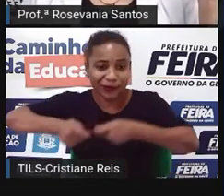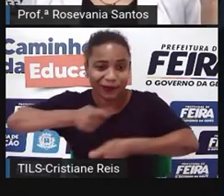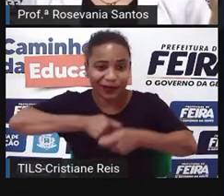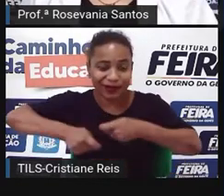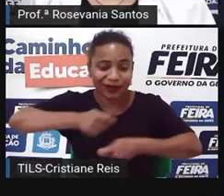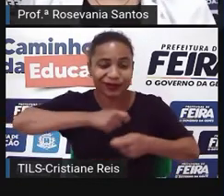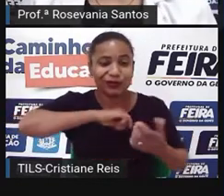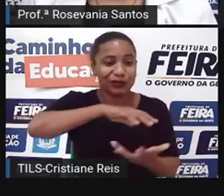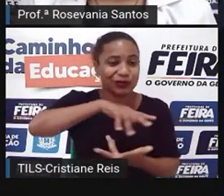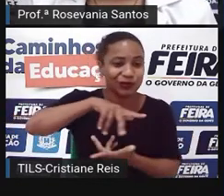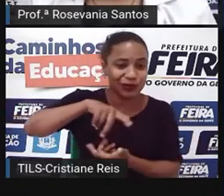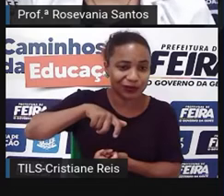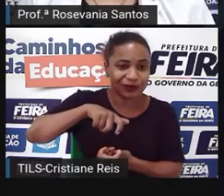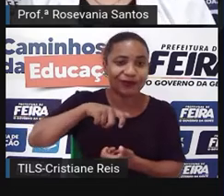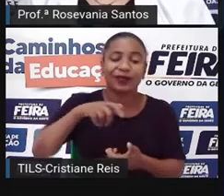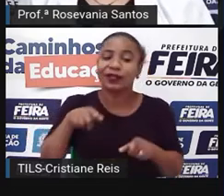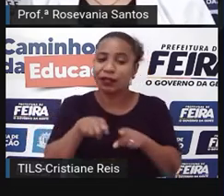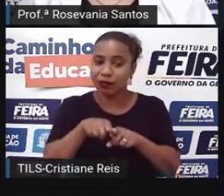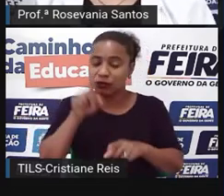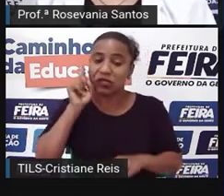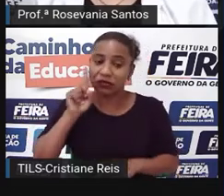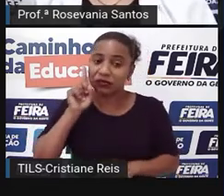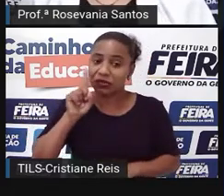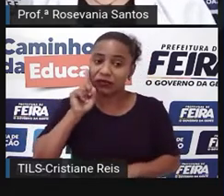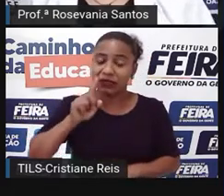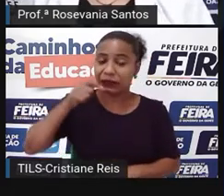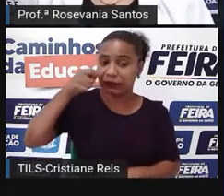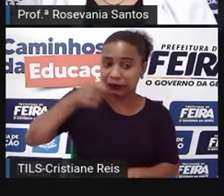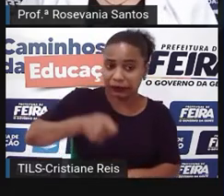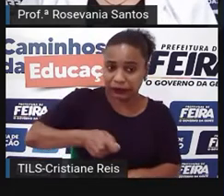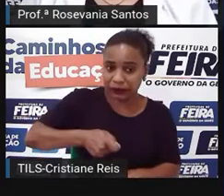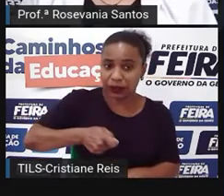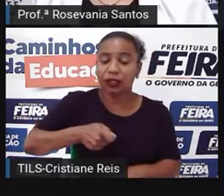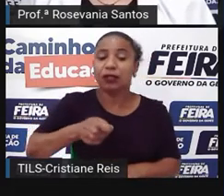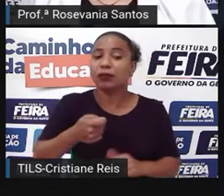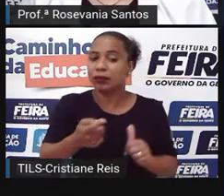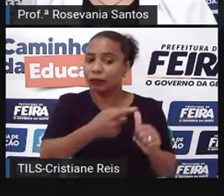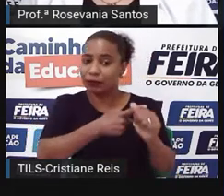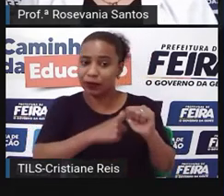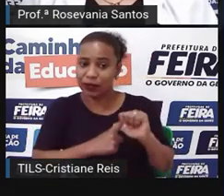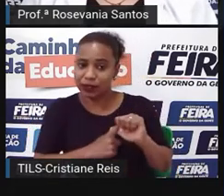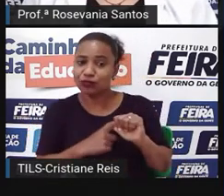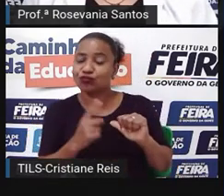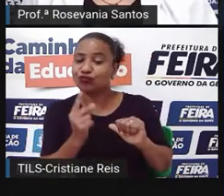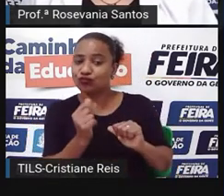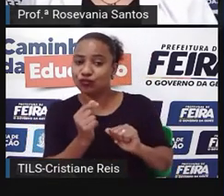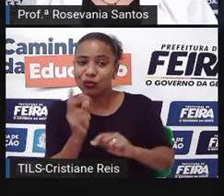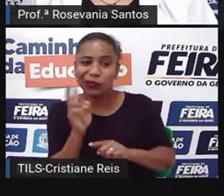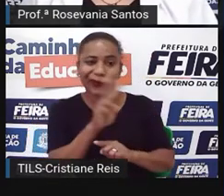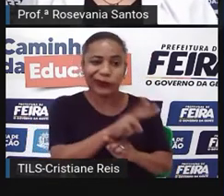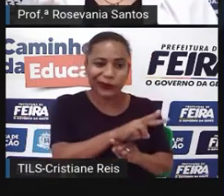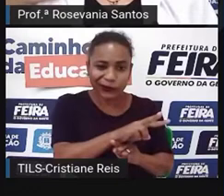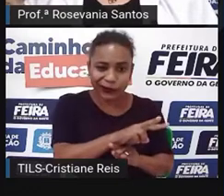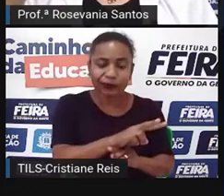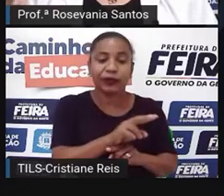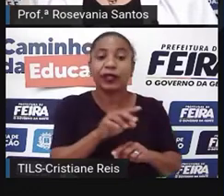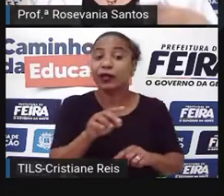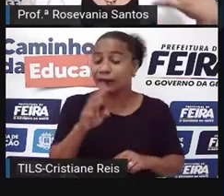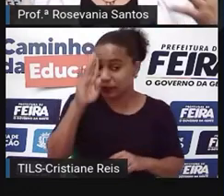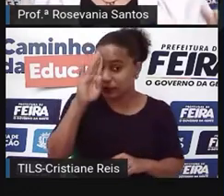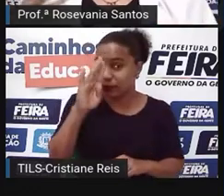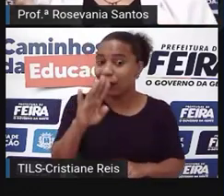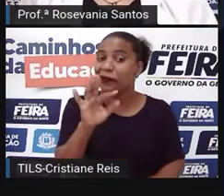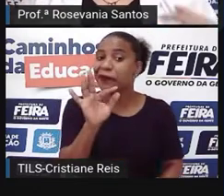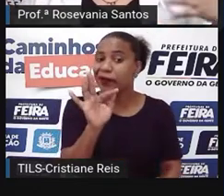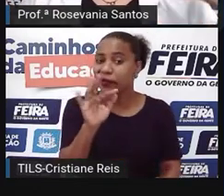são imposições, né, em alguns empréstimos, principalmente, né, os empréstimos relacionados à FMI. Então,